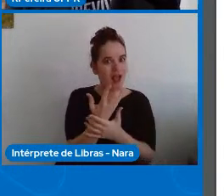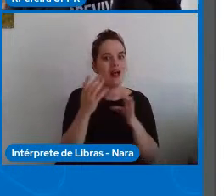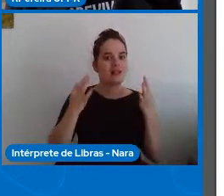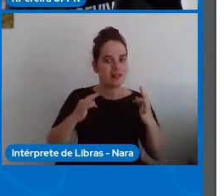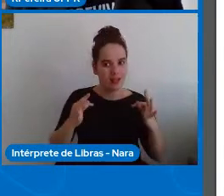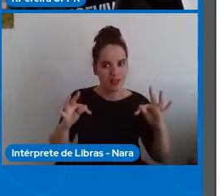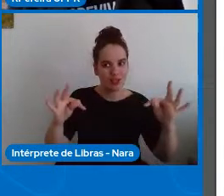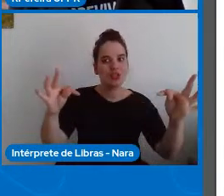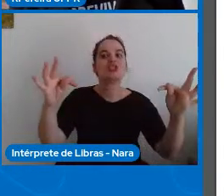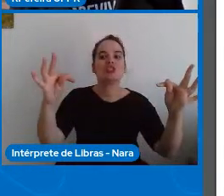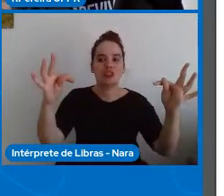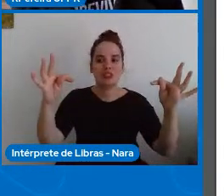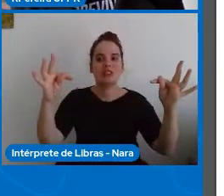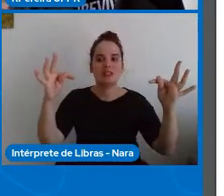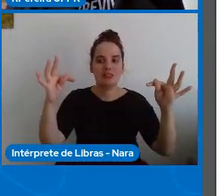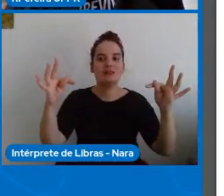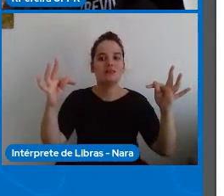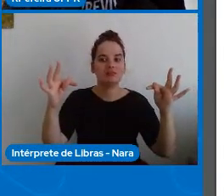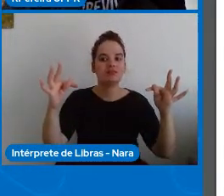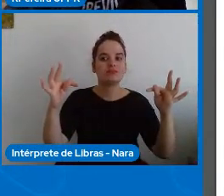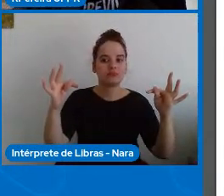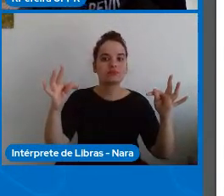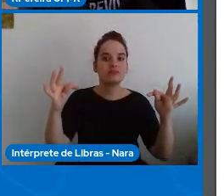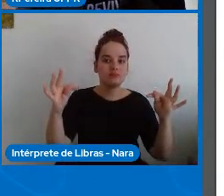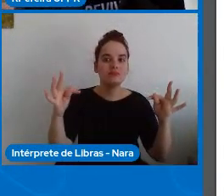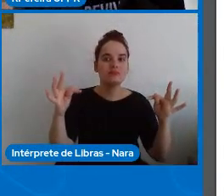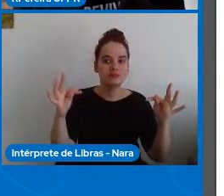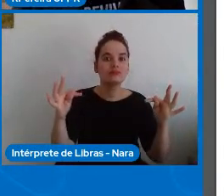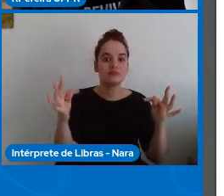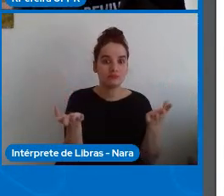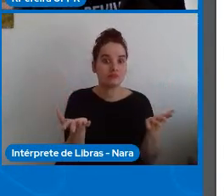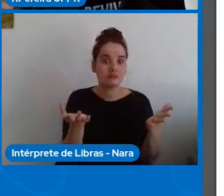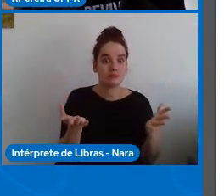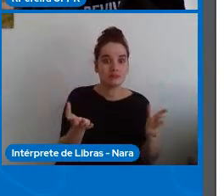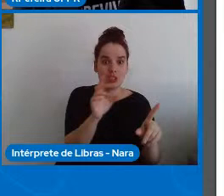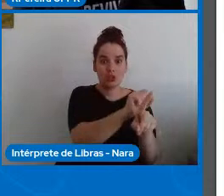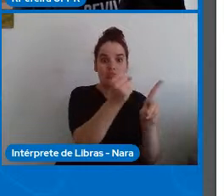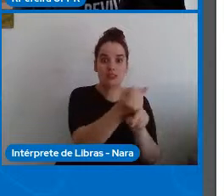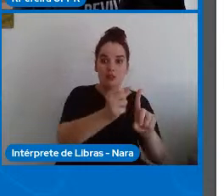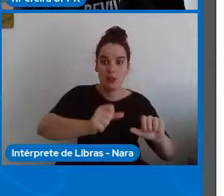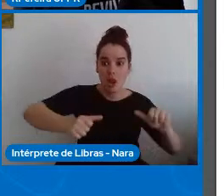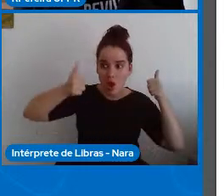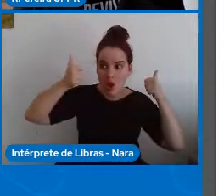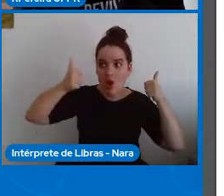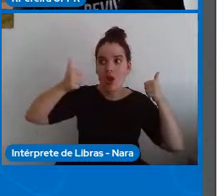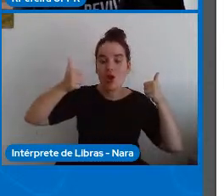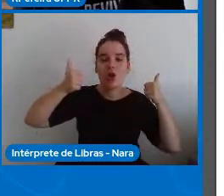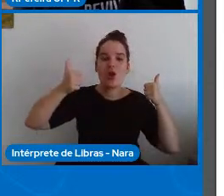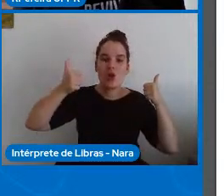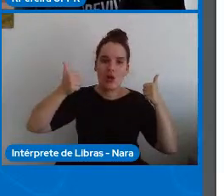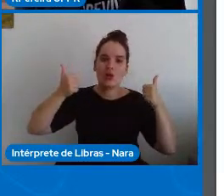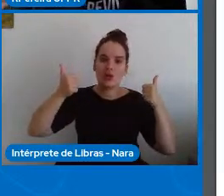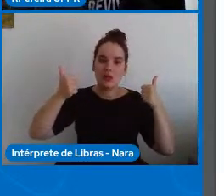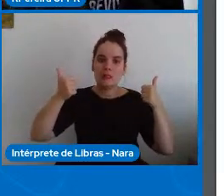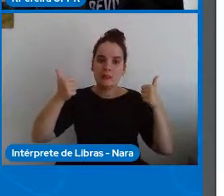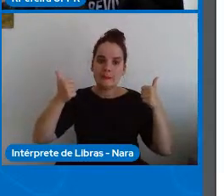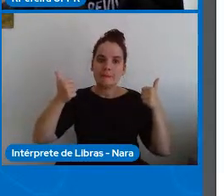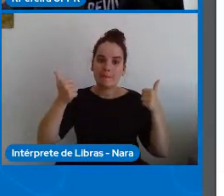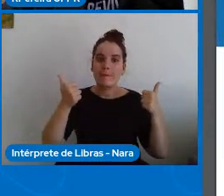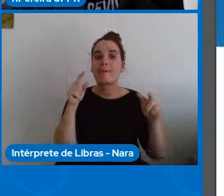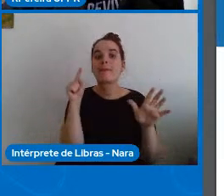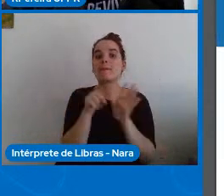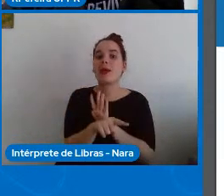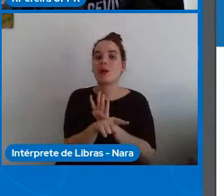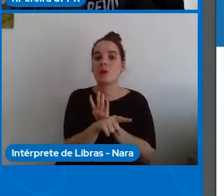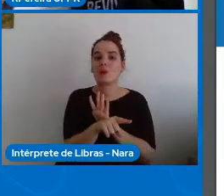para melhorar a vida para em benefício da sociedade então a pergunta